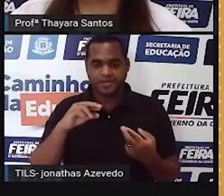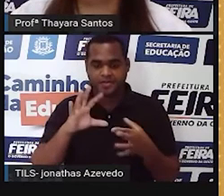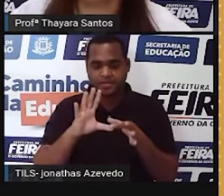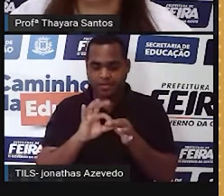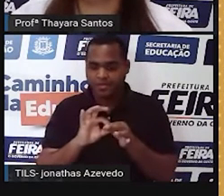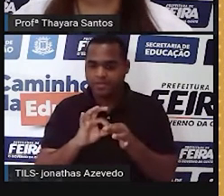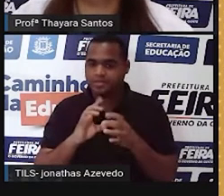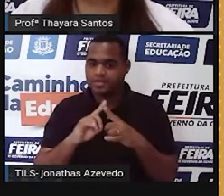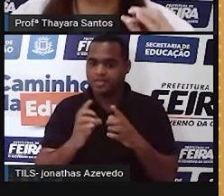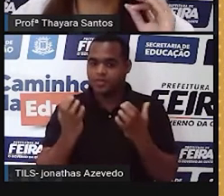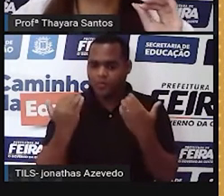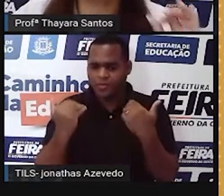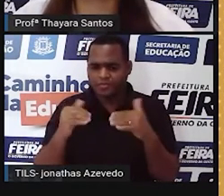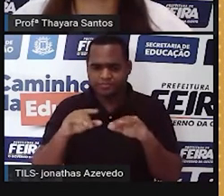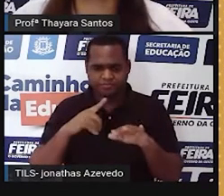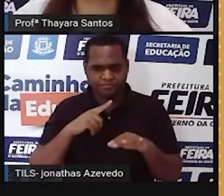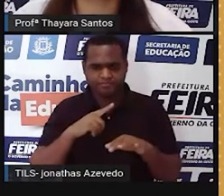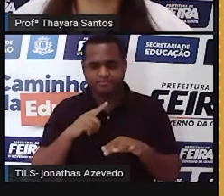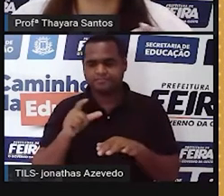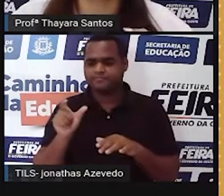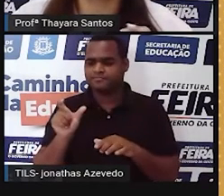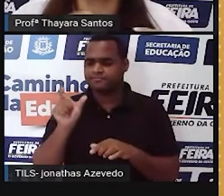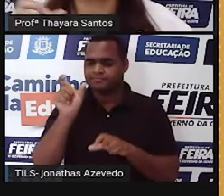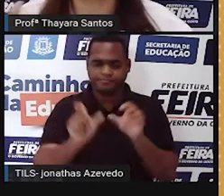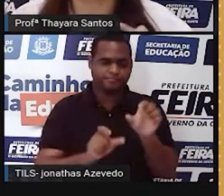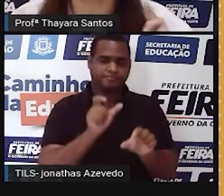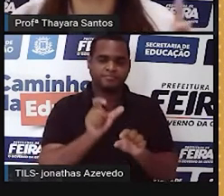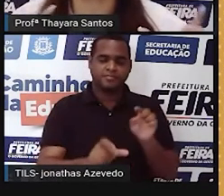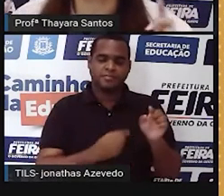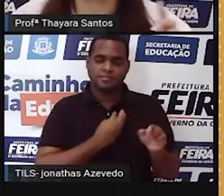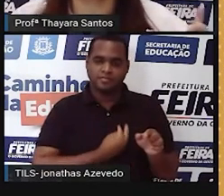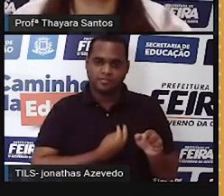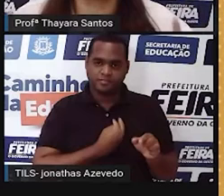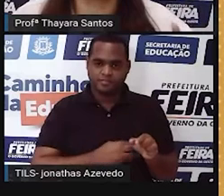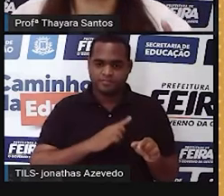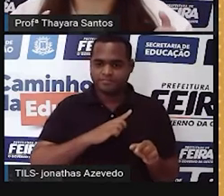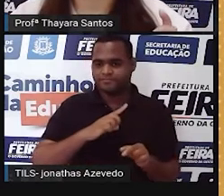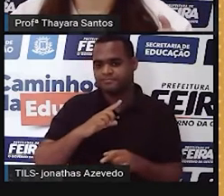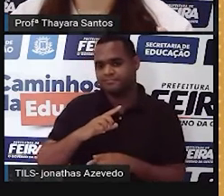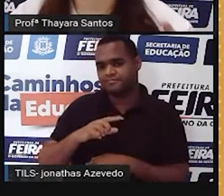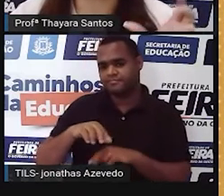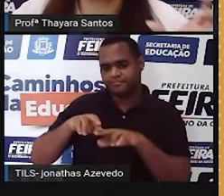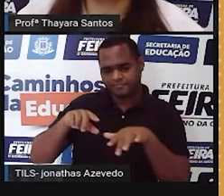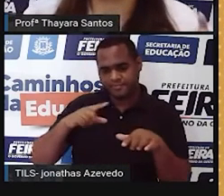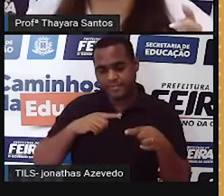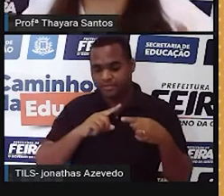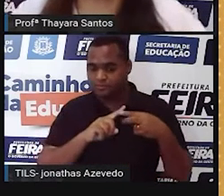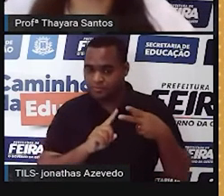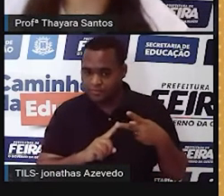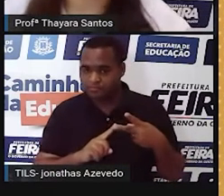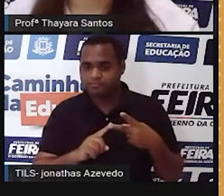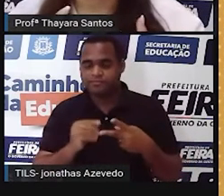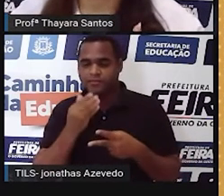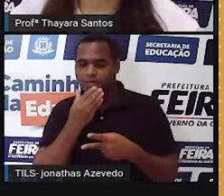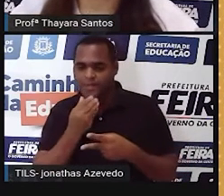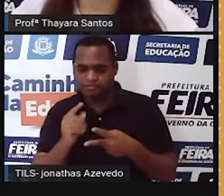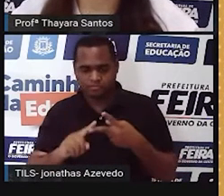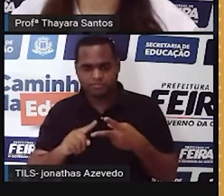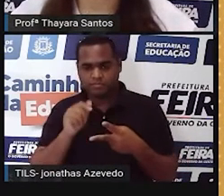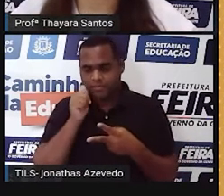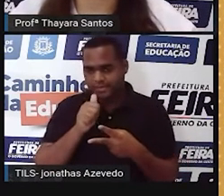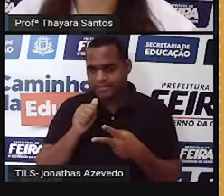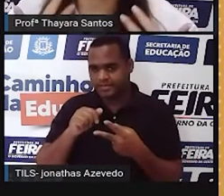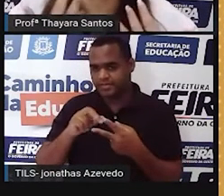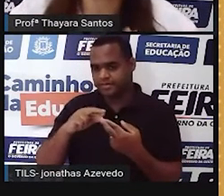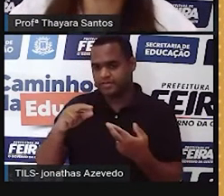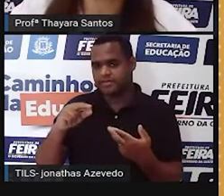mesmo organismo. Esses seres vivos que a gente vê que tem os dois aparelhos reprodutivos, masculino e feminino, a gente chama